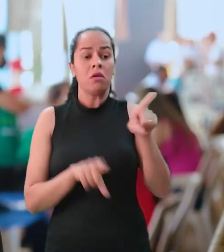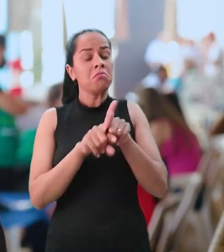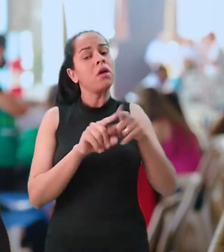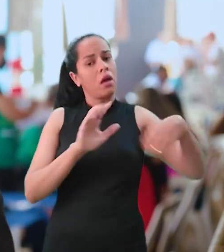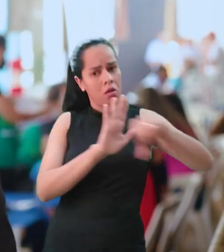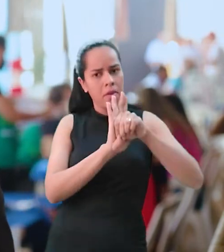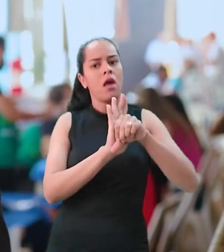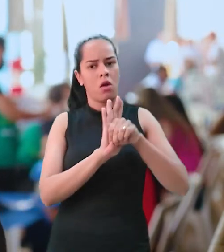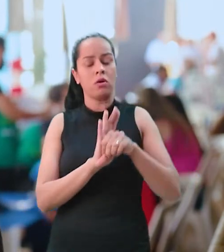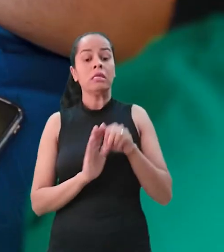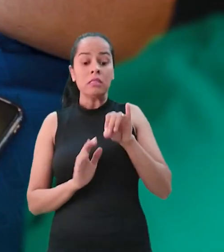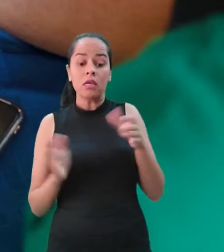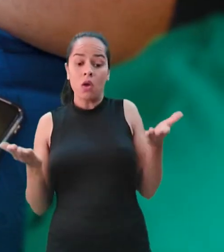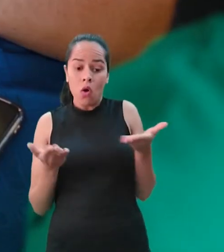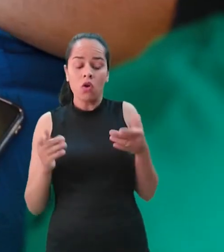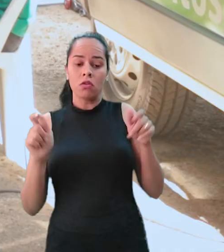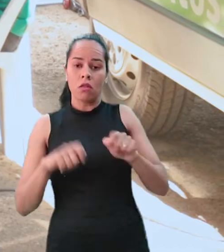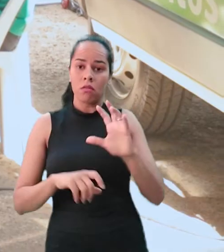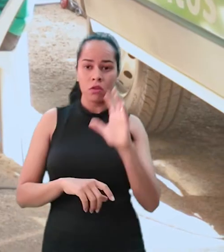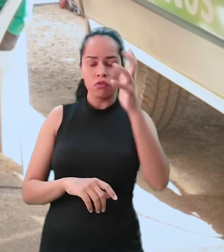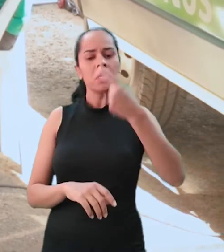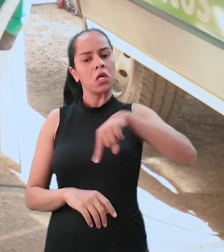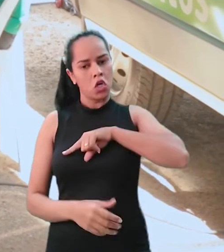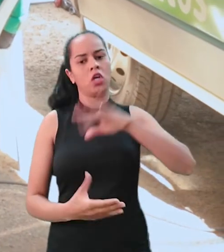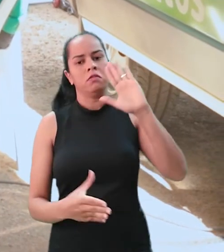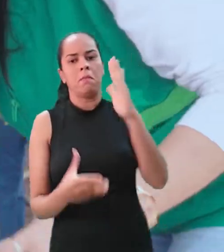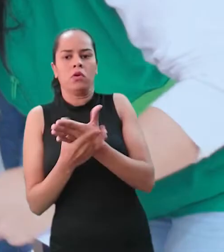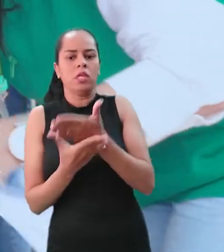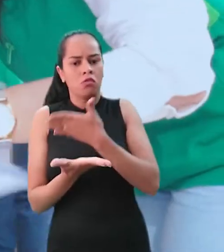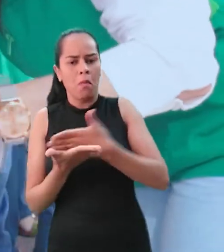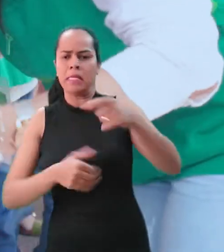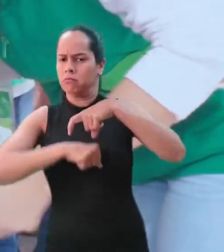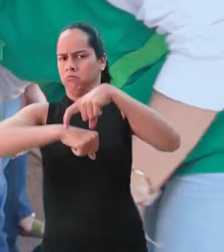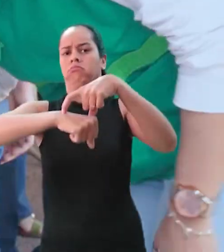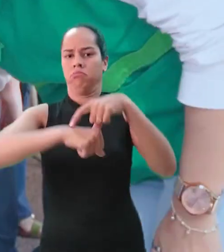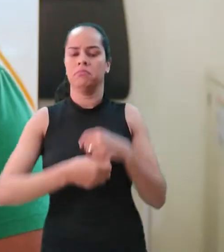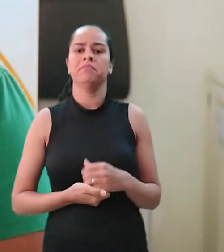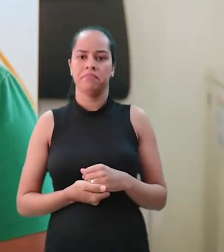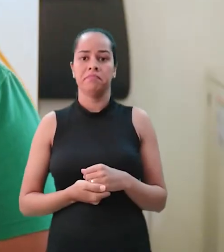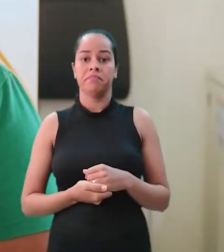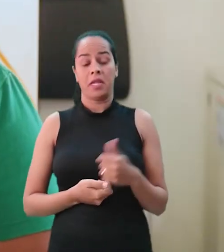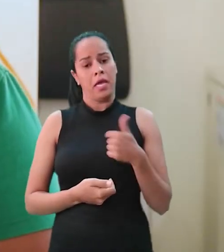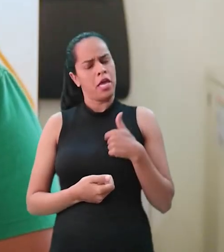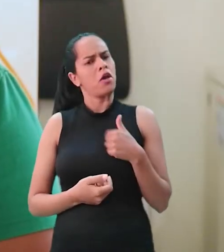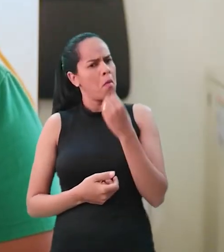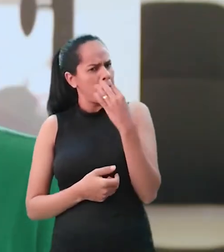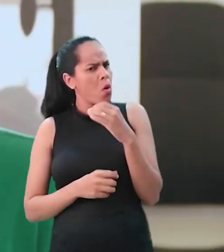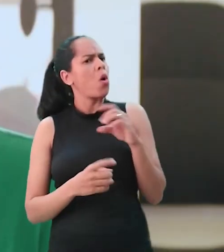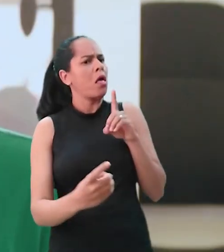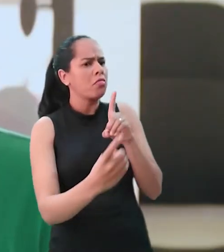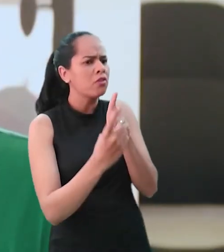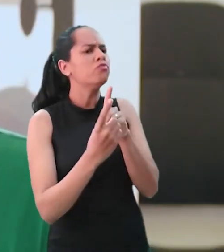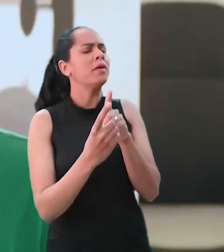possa ser solucionada hoje, nós damos entrada no processo junto ao Poder Judiciário na mesma hora. E fui muito bem atendido.